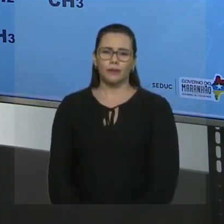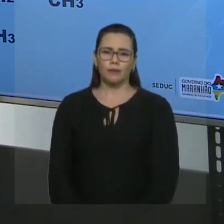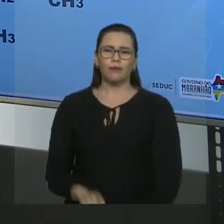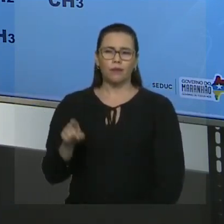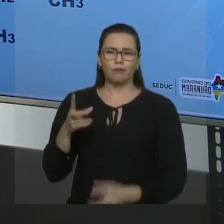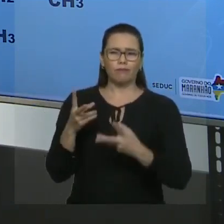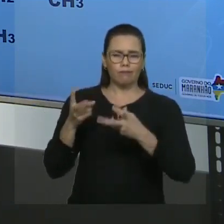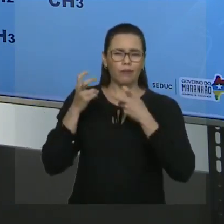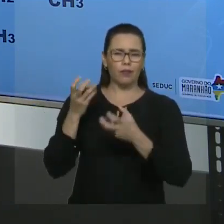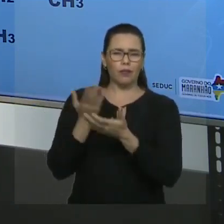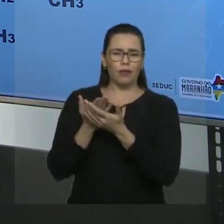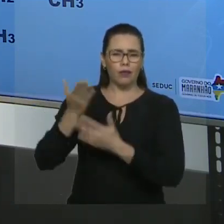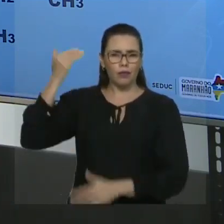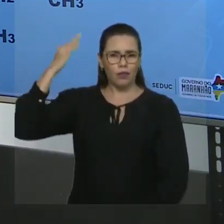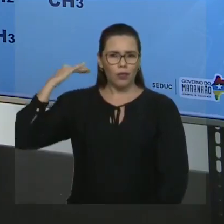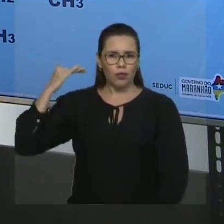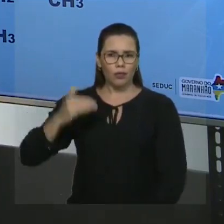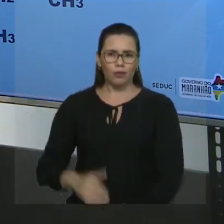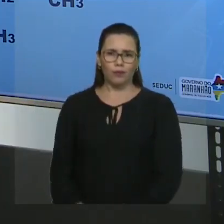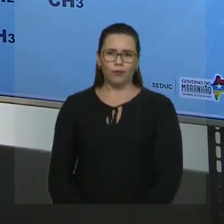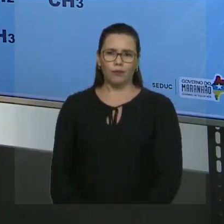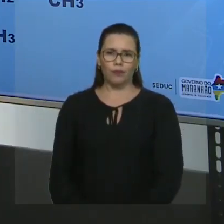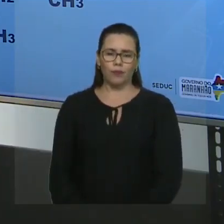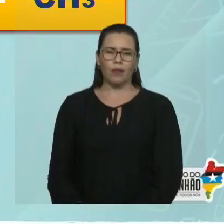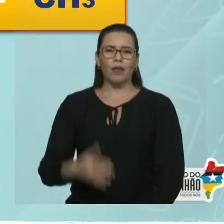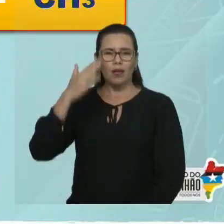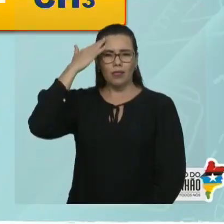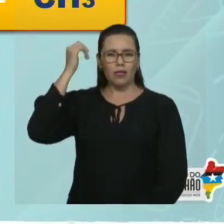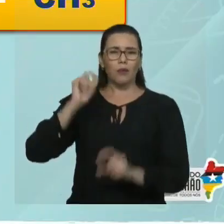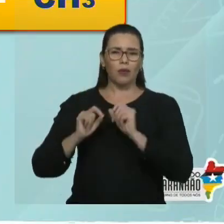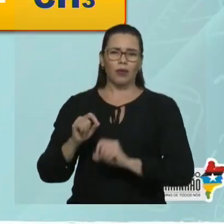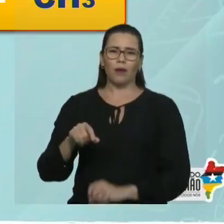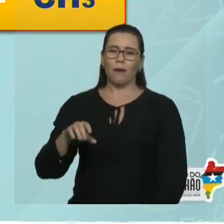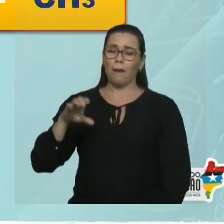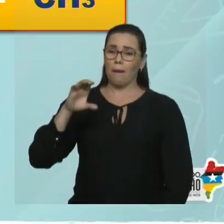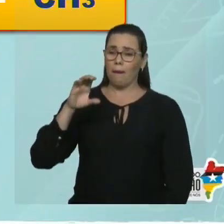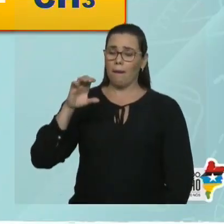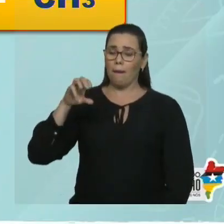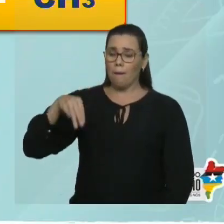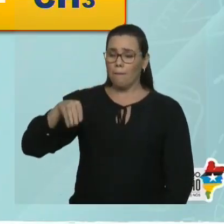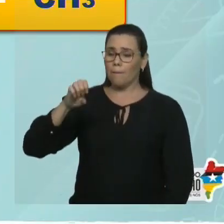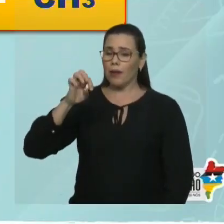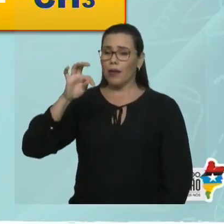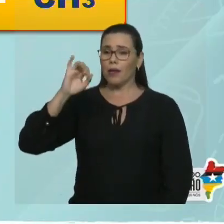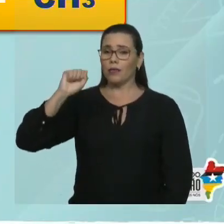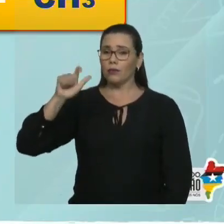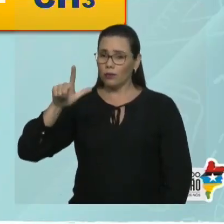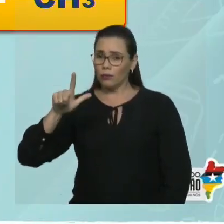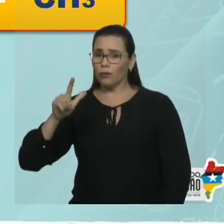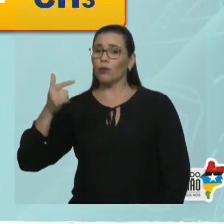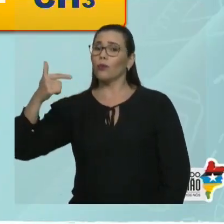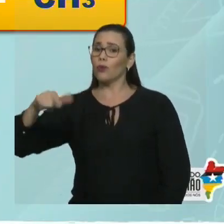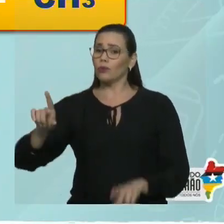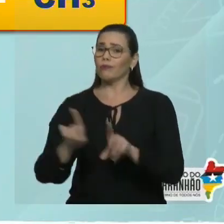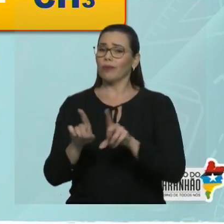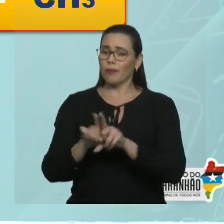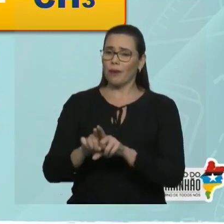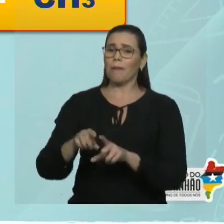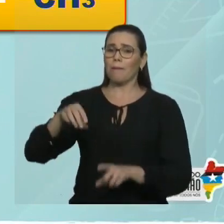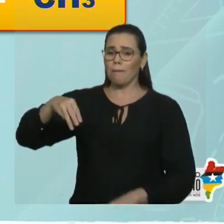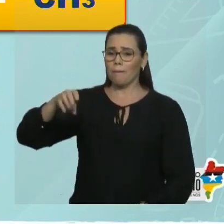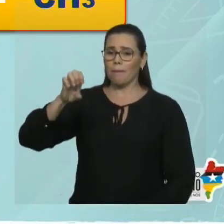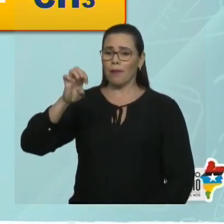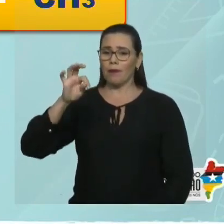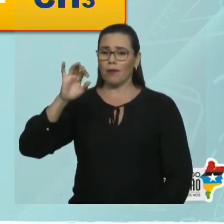viu nas aulas anteriores, sabe que isto aqui é um radical metil. Isto aqui também é um radical metil. E este outro radical é etil.